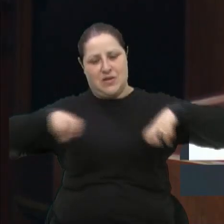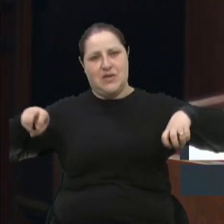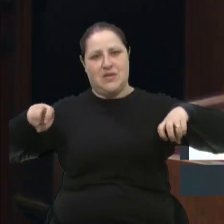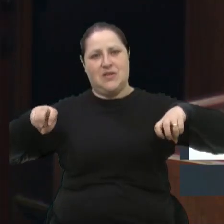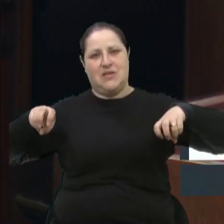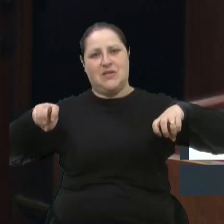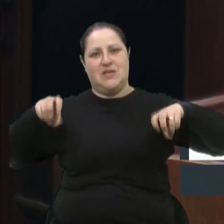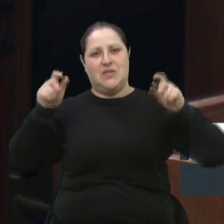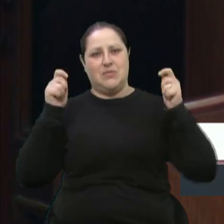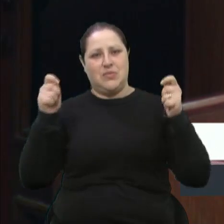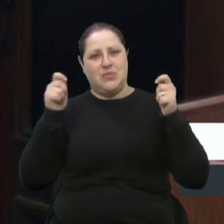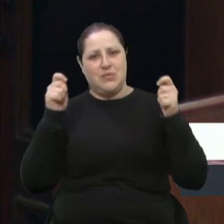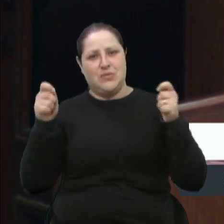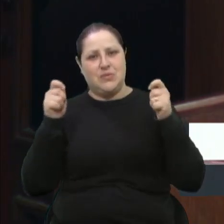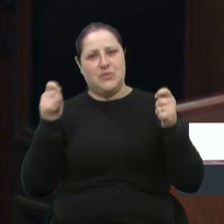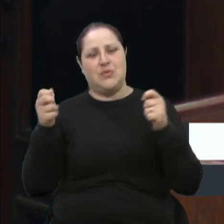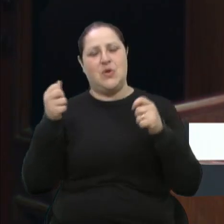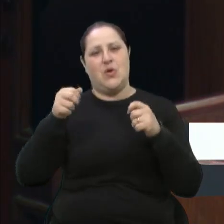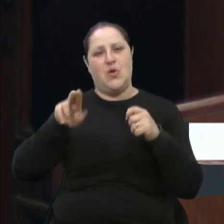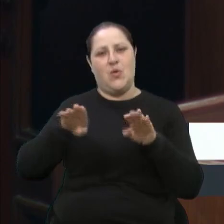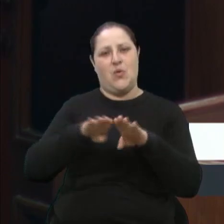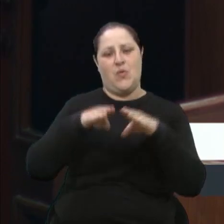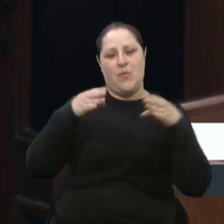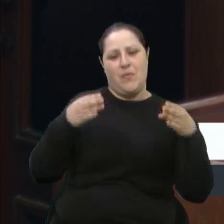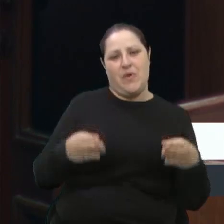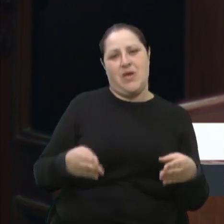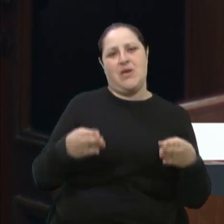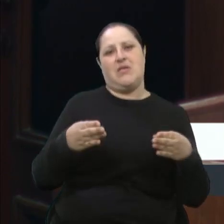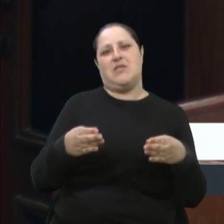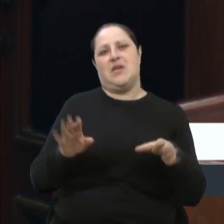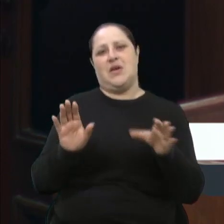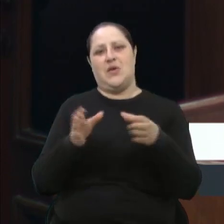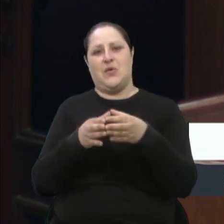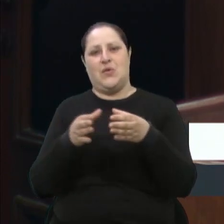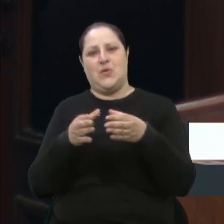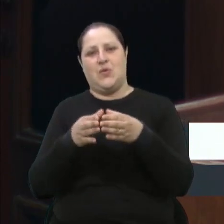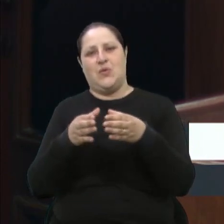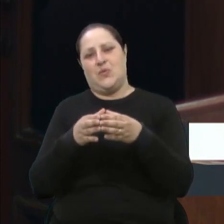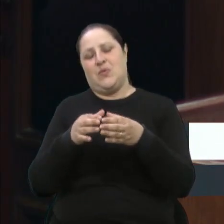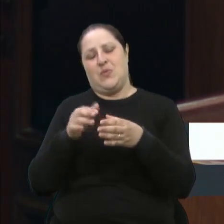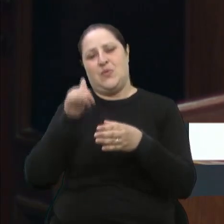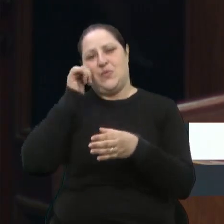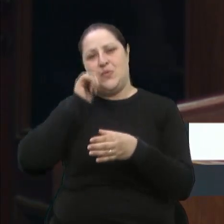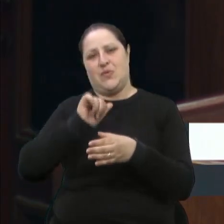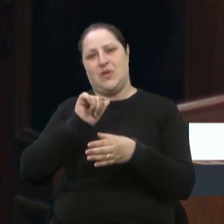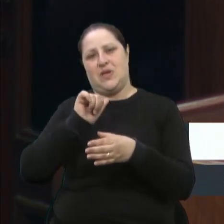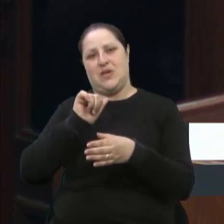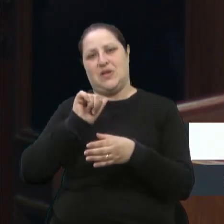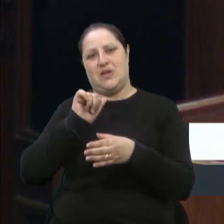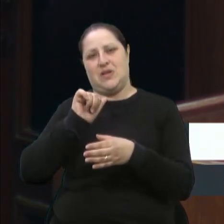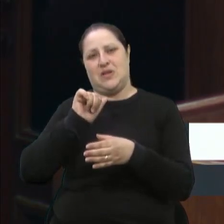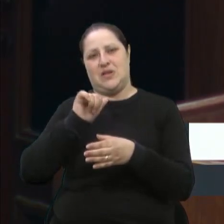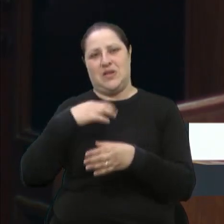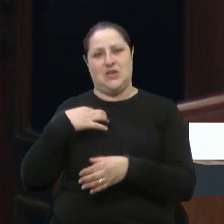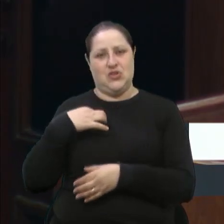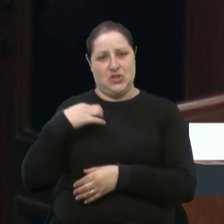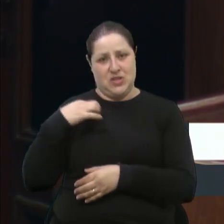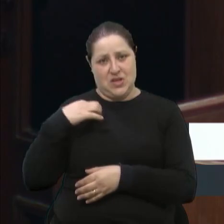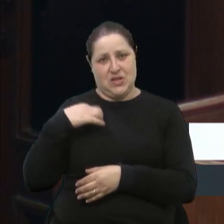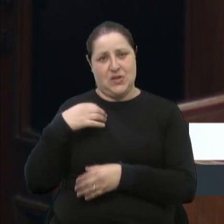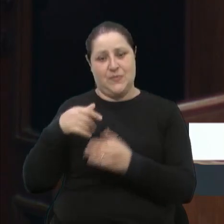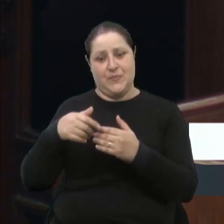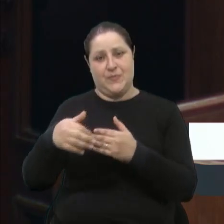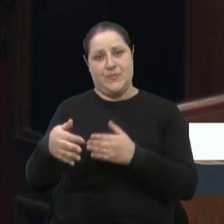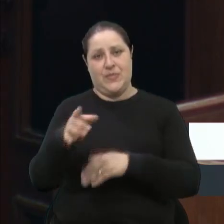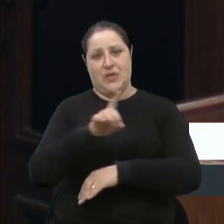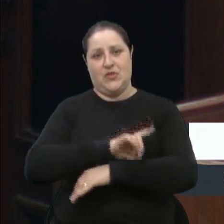ou, enfim, nas mesas com as suas candidatas. Vai ser agora dia 26 de agosto,